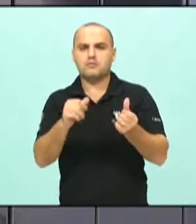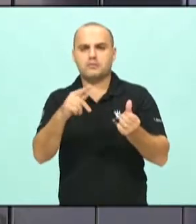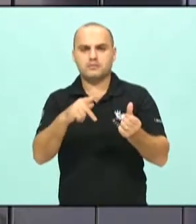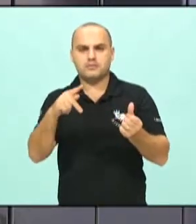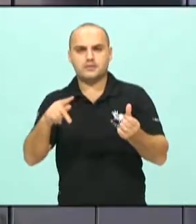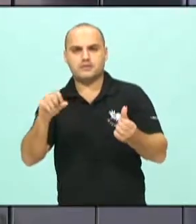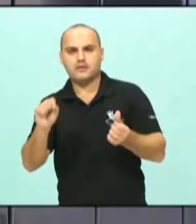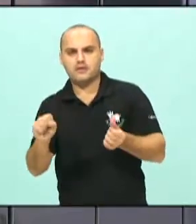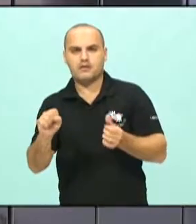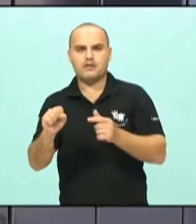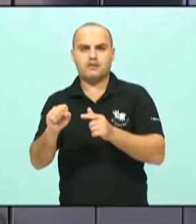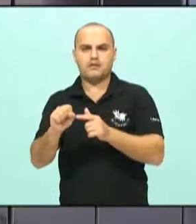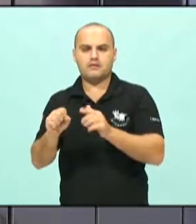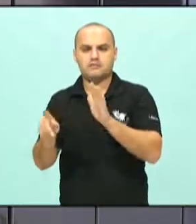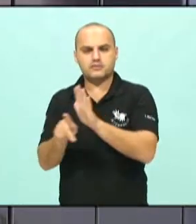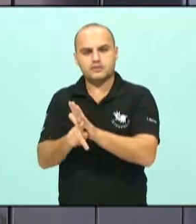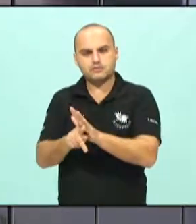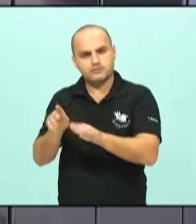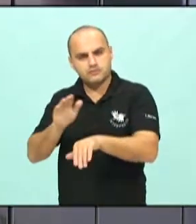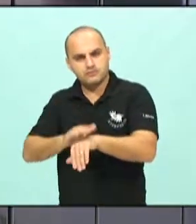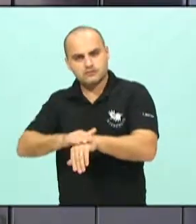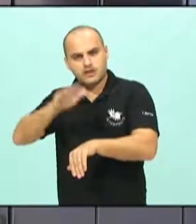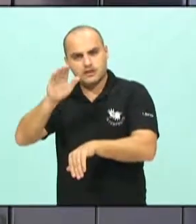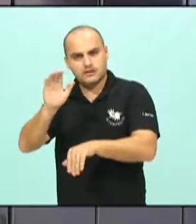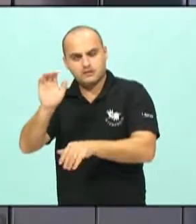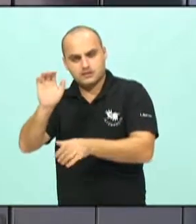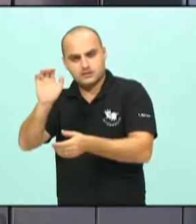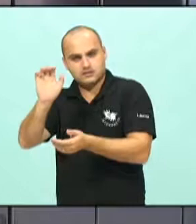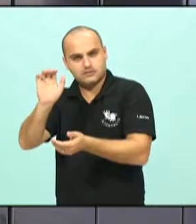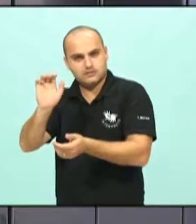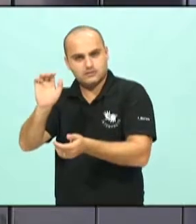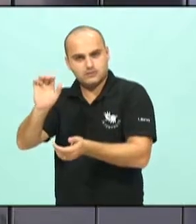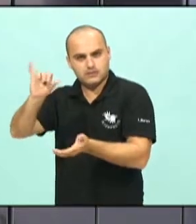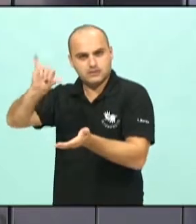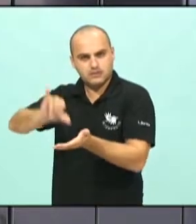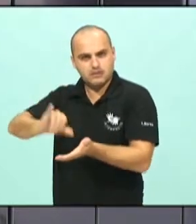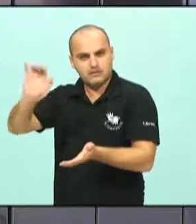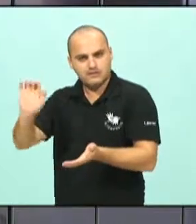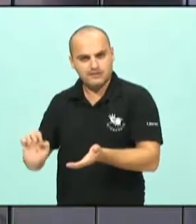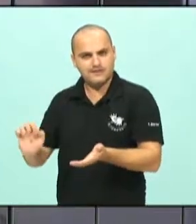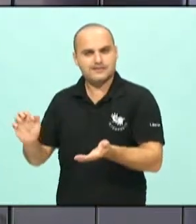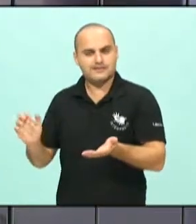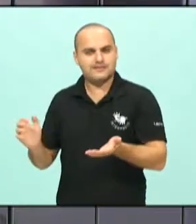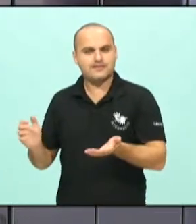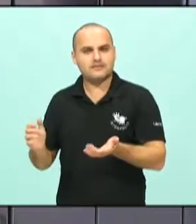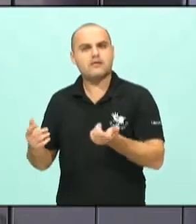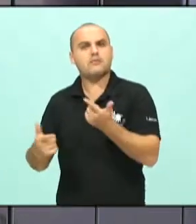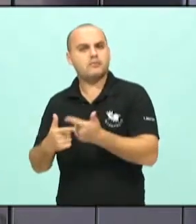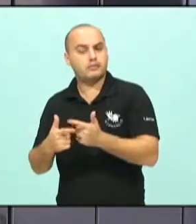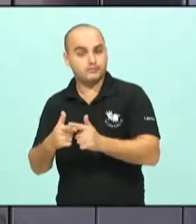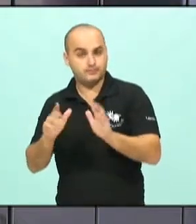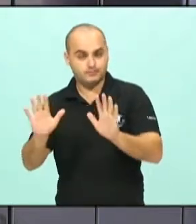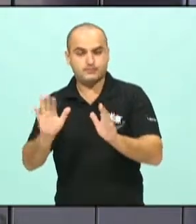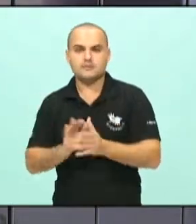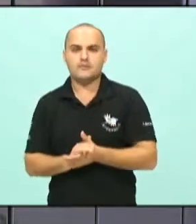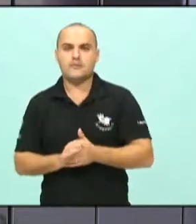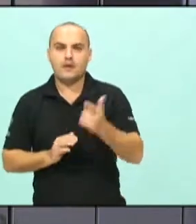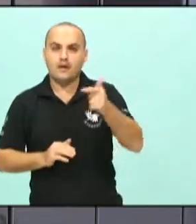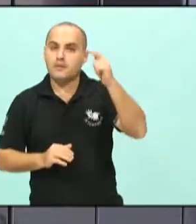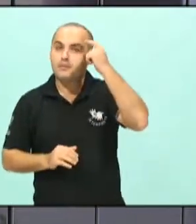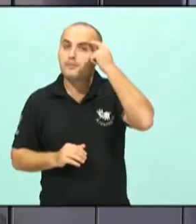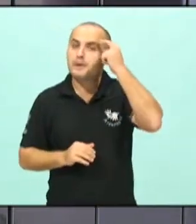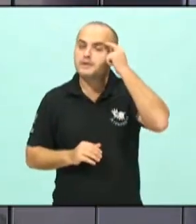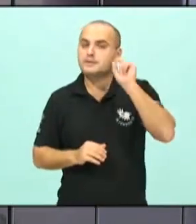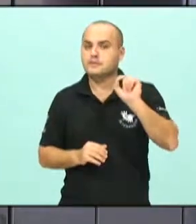PPS alinhando ele um pouco mais ao centro-esquerda, porque nós ainda, independente do que outros pensem, nós